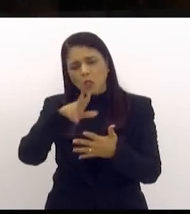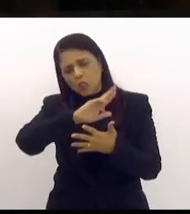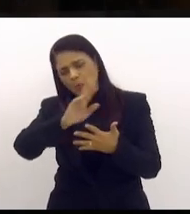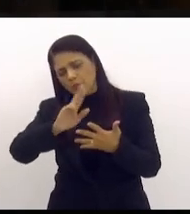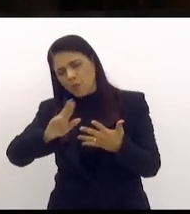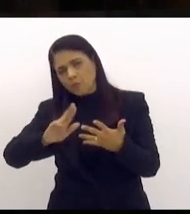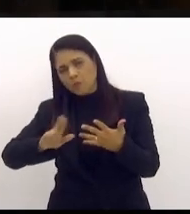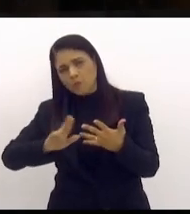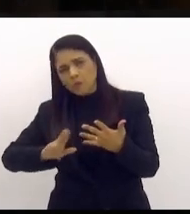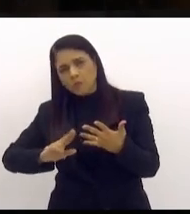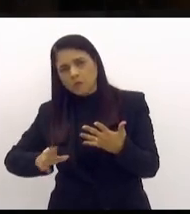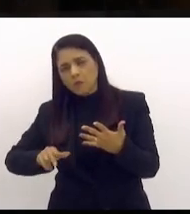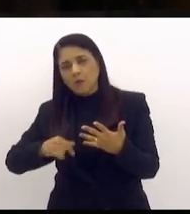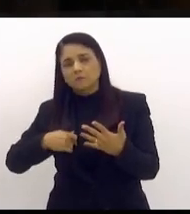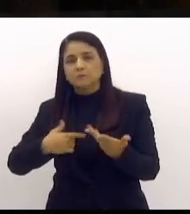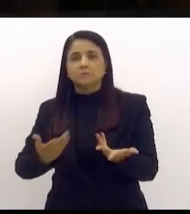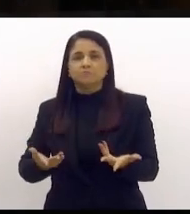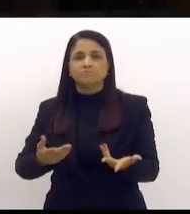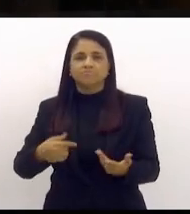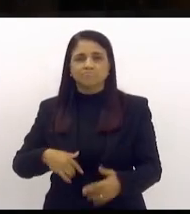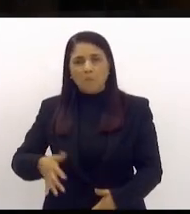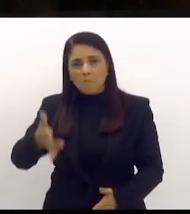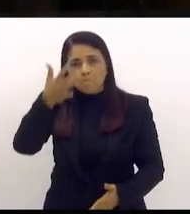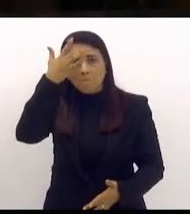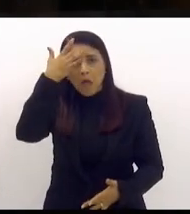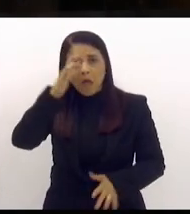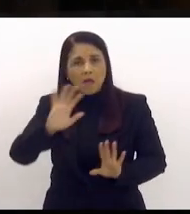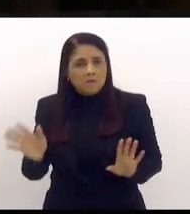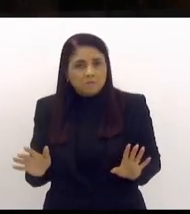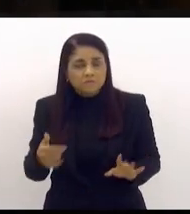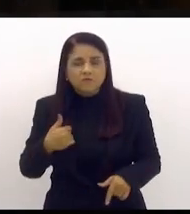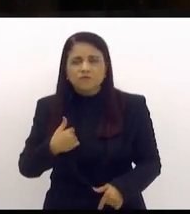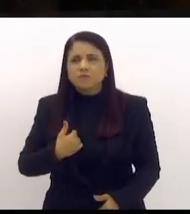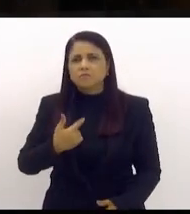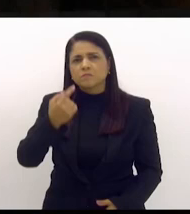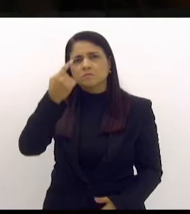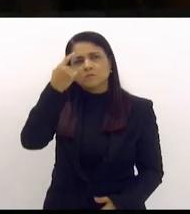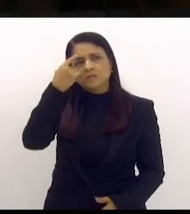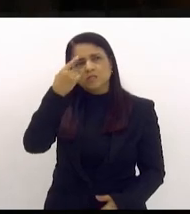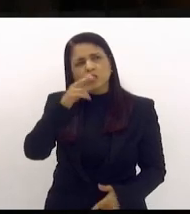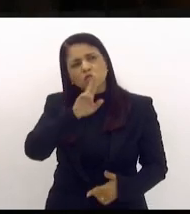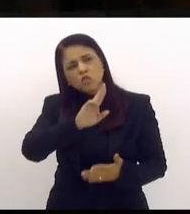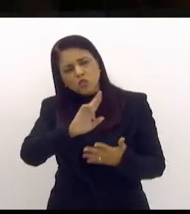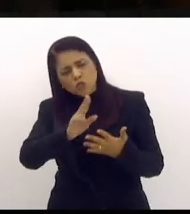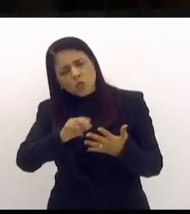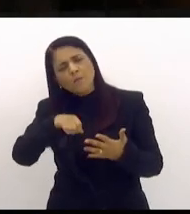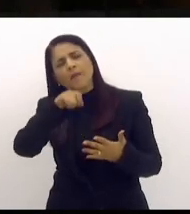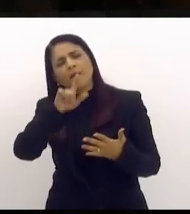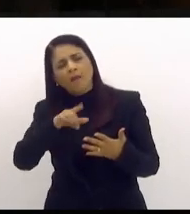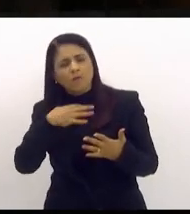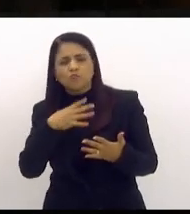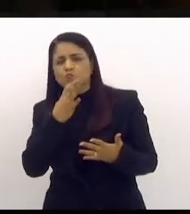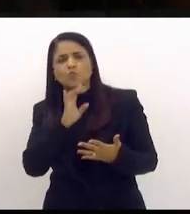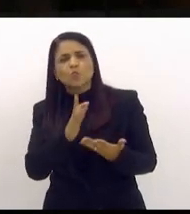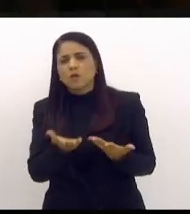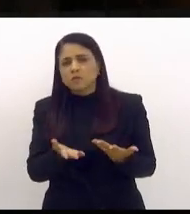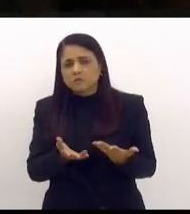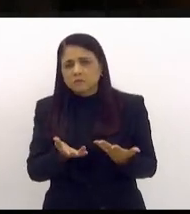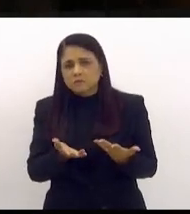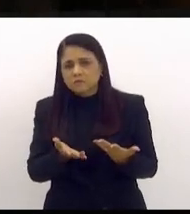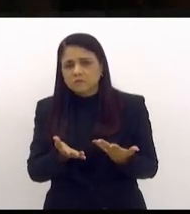com os nomes decora e salteado. aí eu fui para ver que nomes são esses, porque eu não conheço esses nomes.